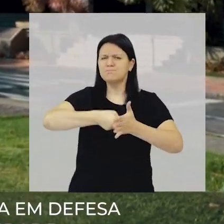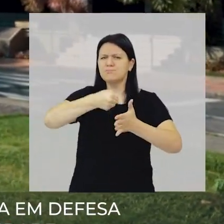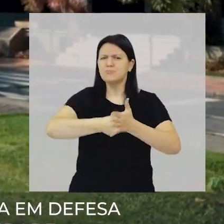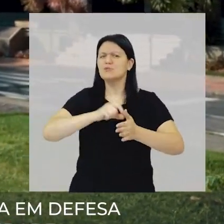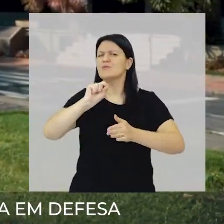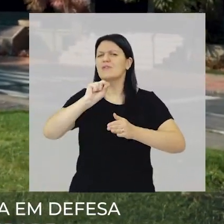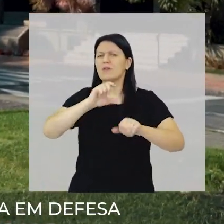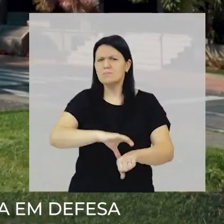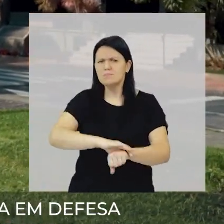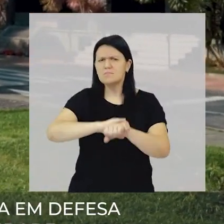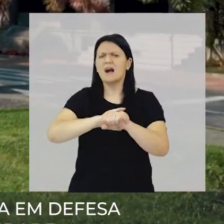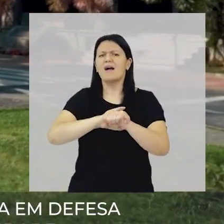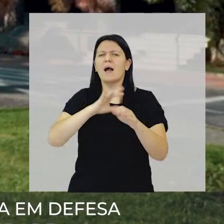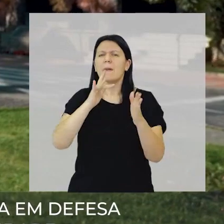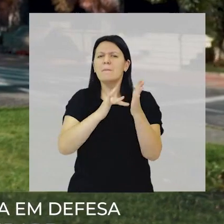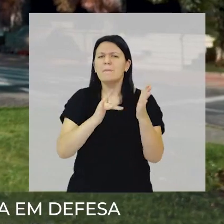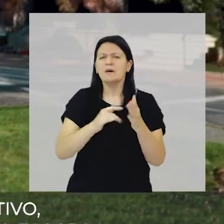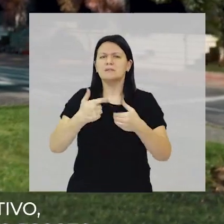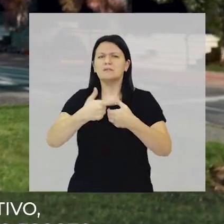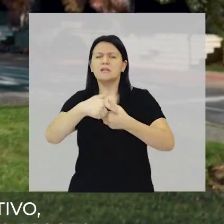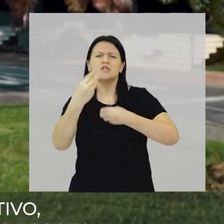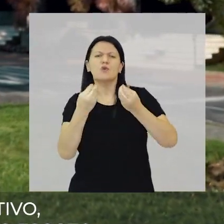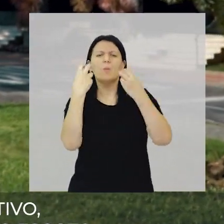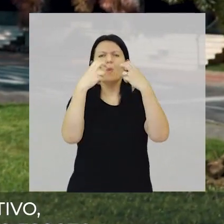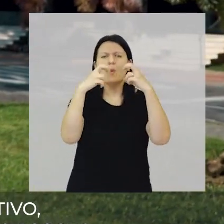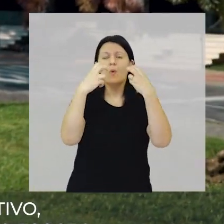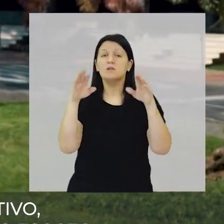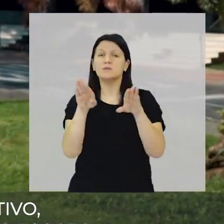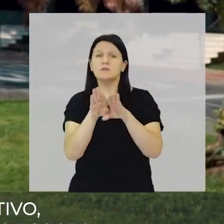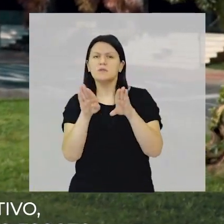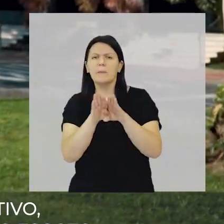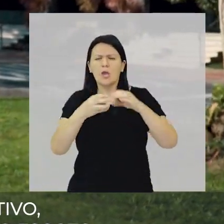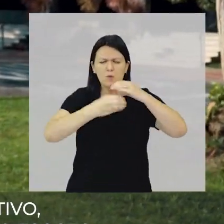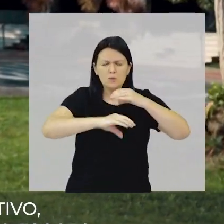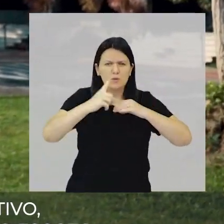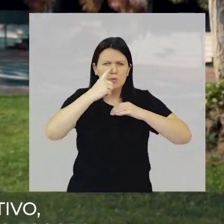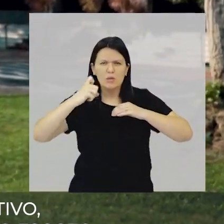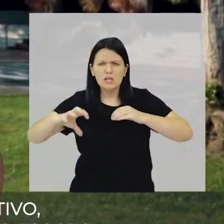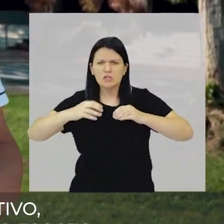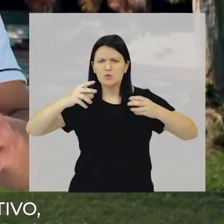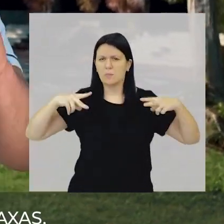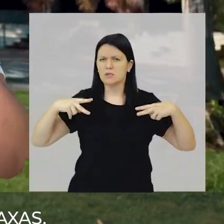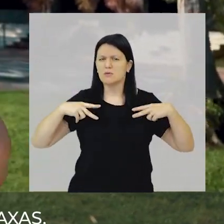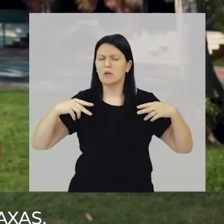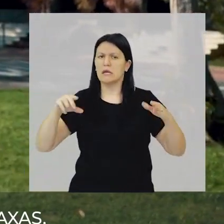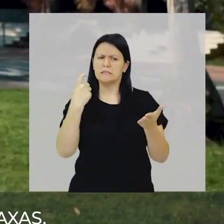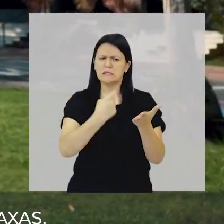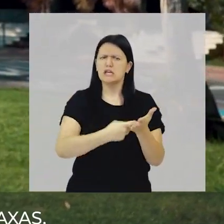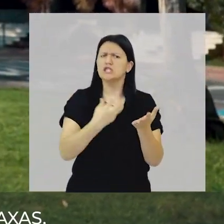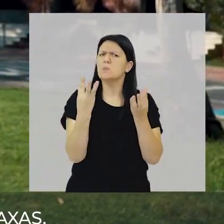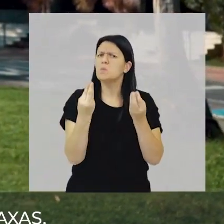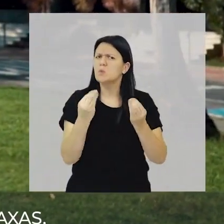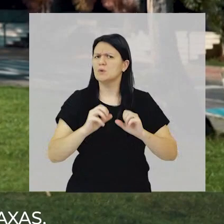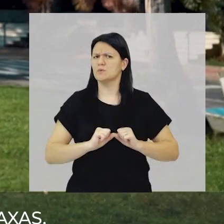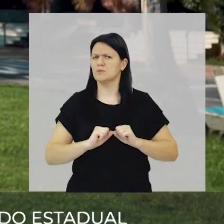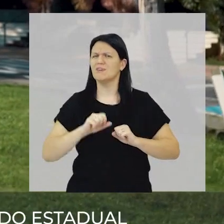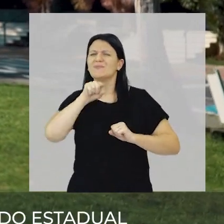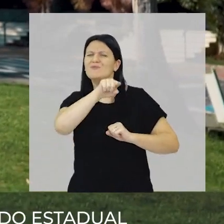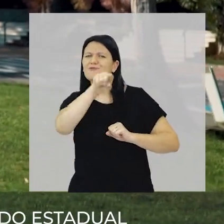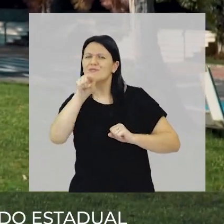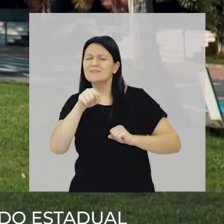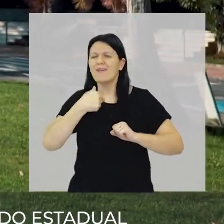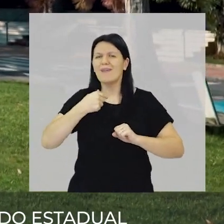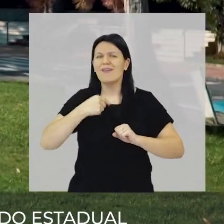e luta em defesa das grandes pautas da cidade, como transporte coletivo, a questão da privatização do esgoto, o aumento abusivo de taxas.